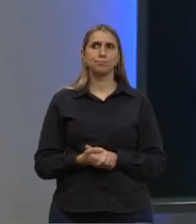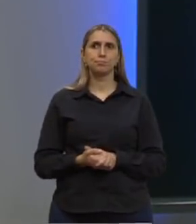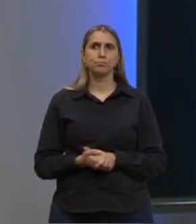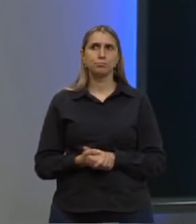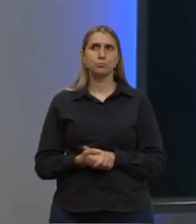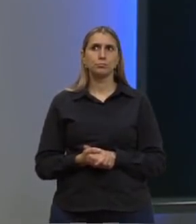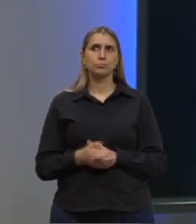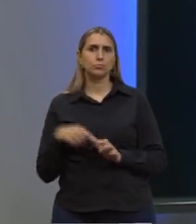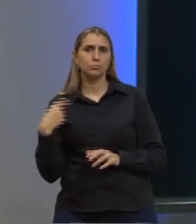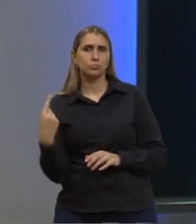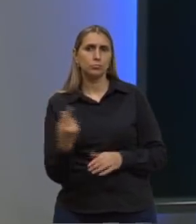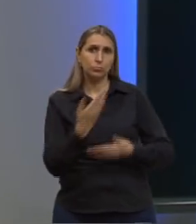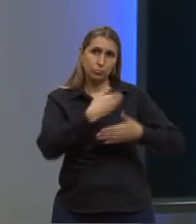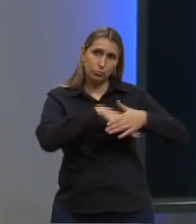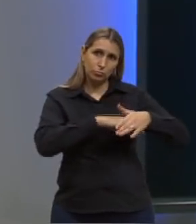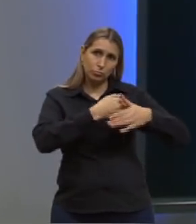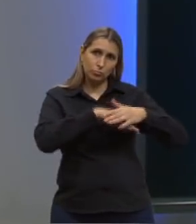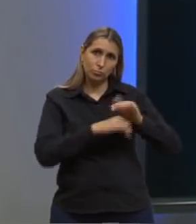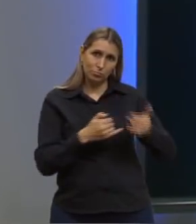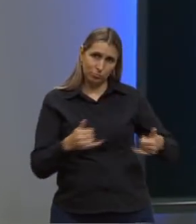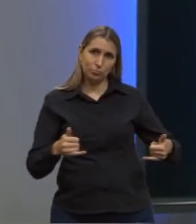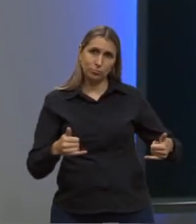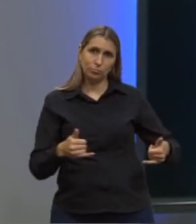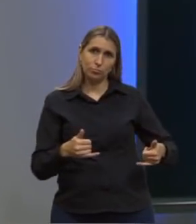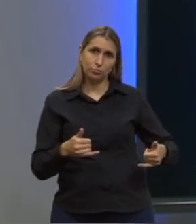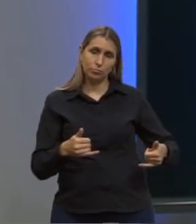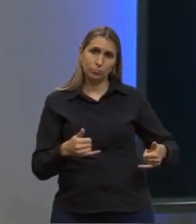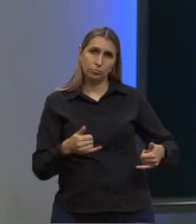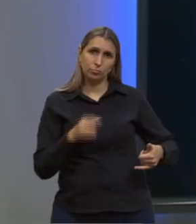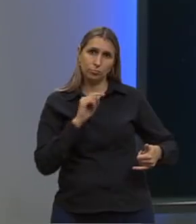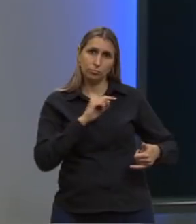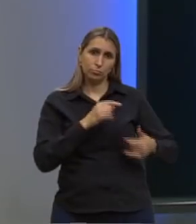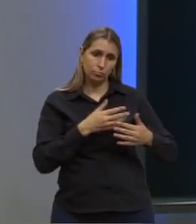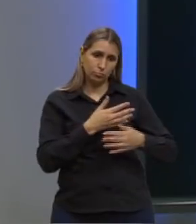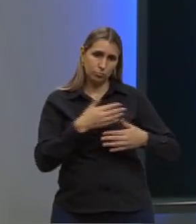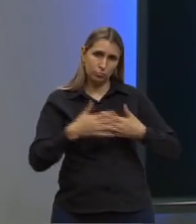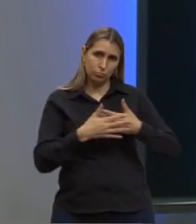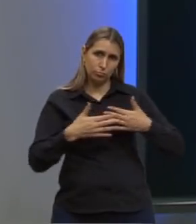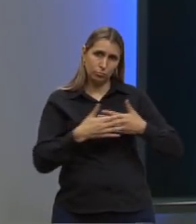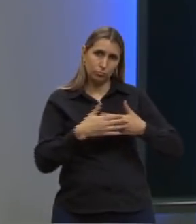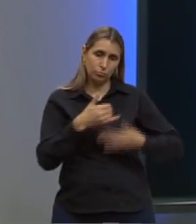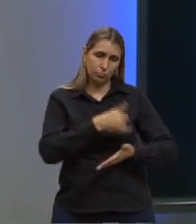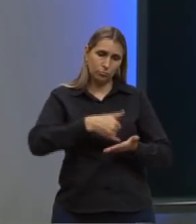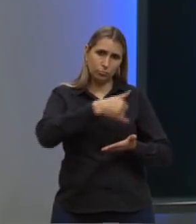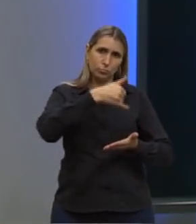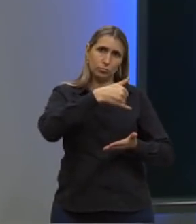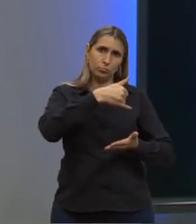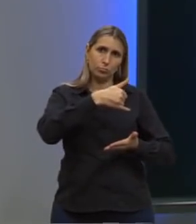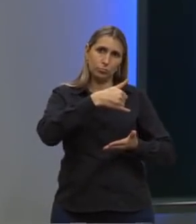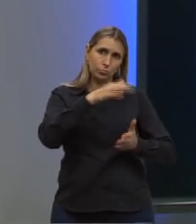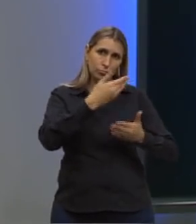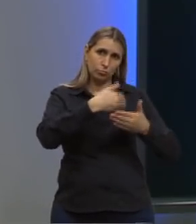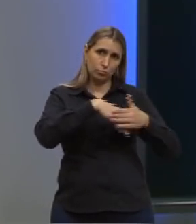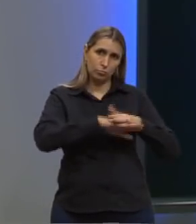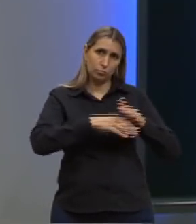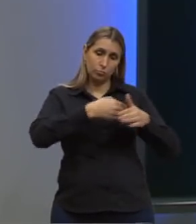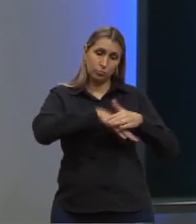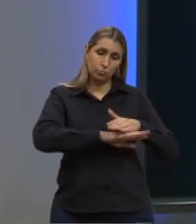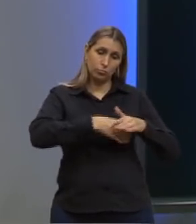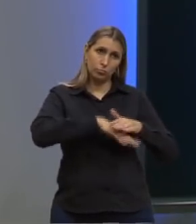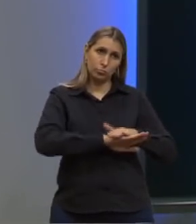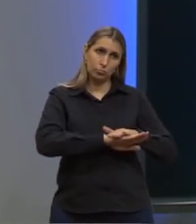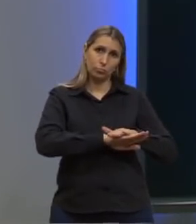Então, são a nossa reserva energética lá no tecido adiposo, eles vão estar sendo, vindo como o estoque.